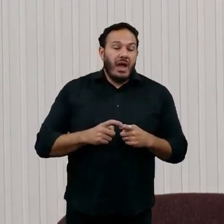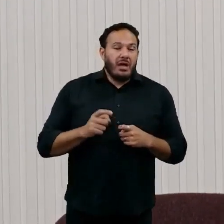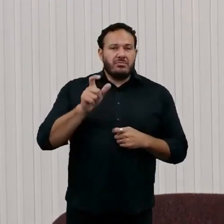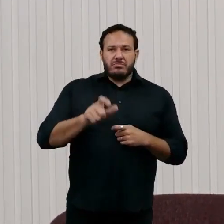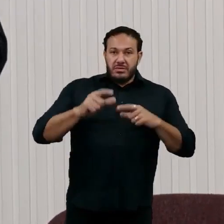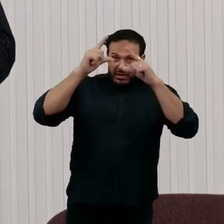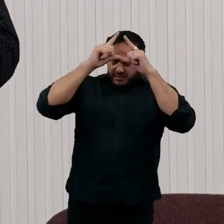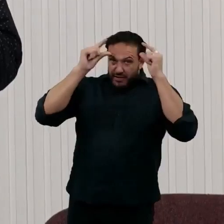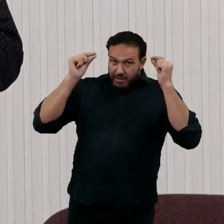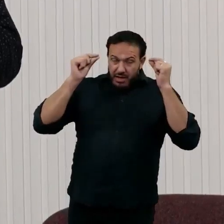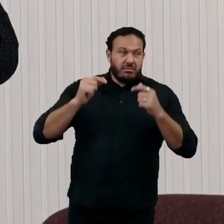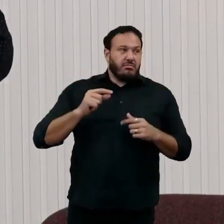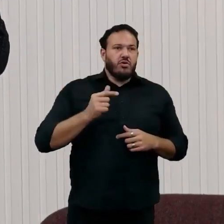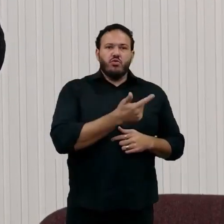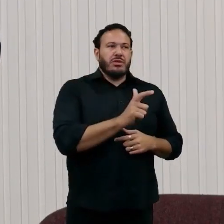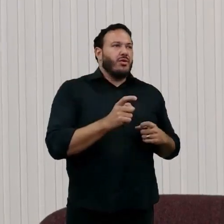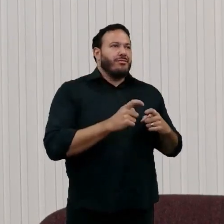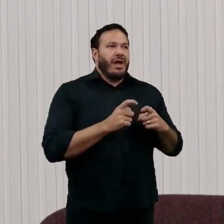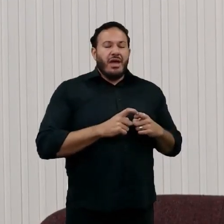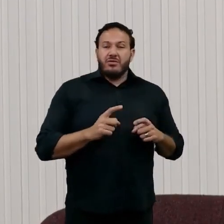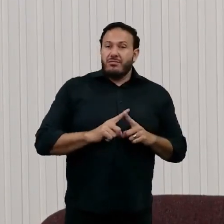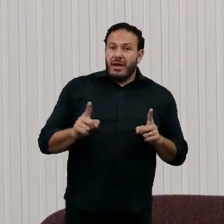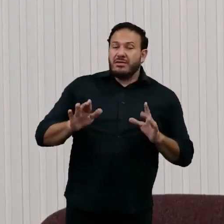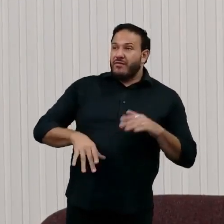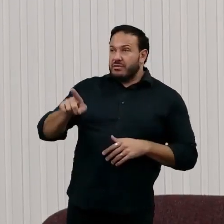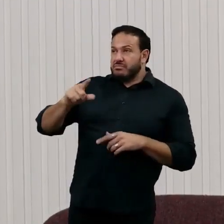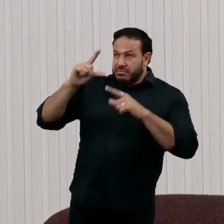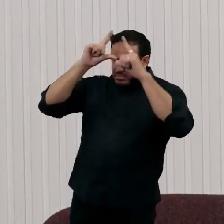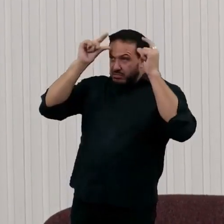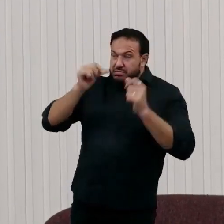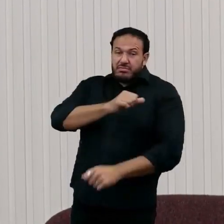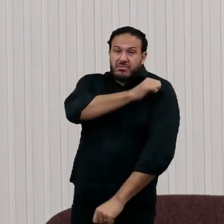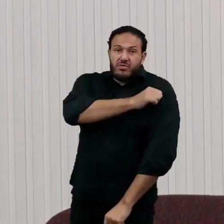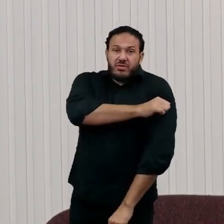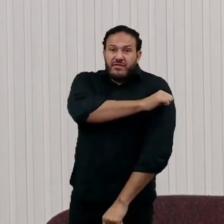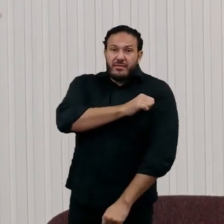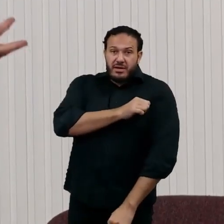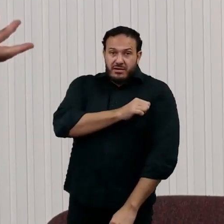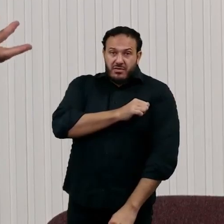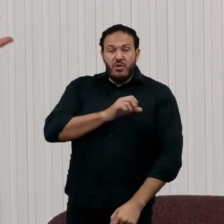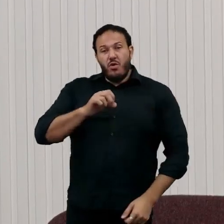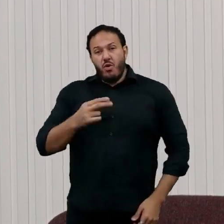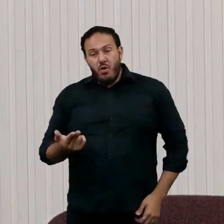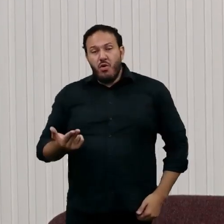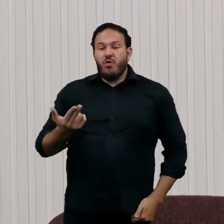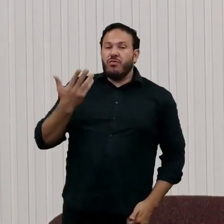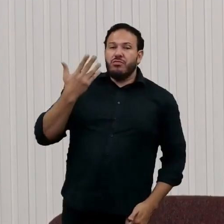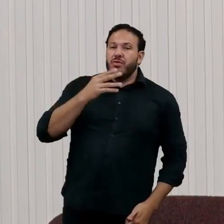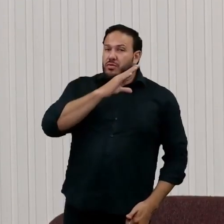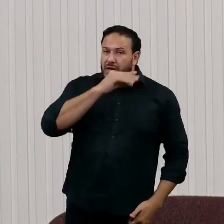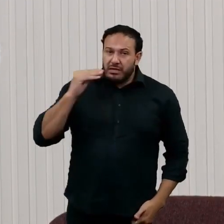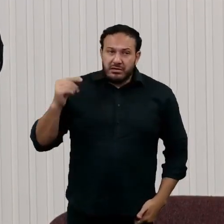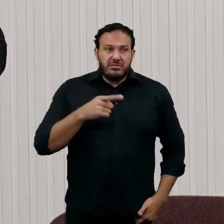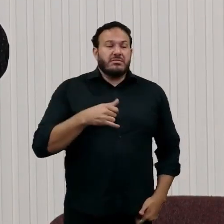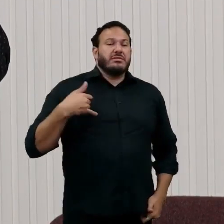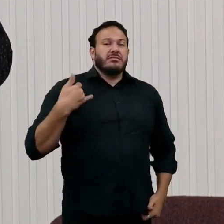tem um médico em todo lugar, mas talvez tenha um enfermeiro ou talvez uma criança, um adolescente de 15 anos que